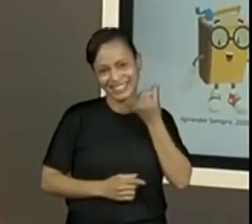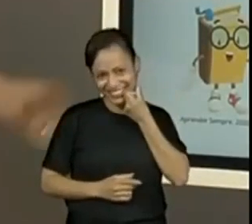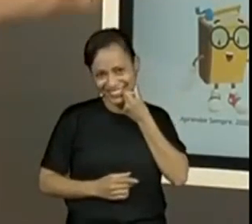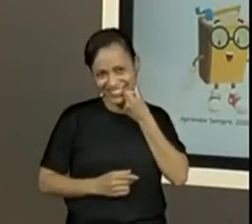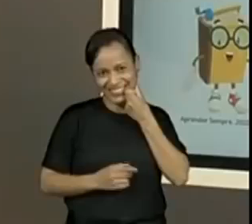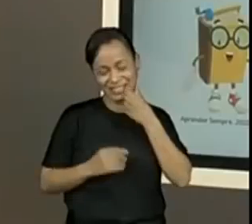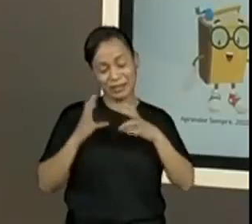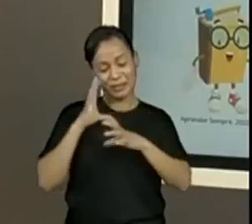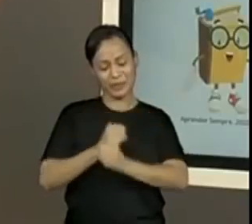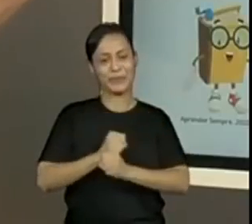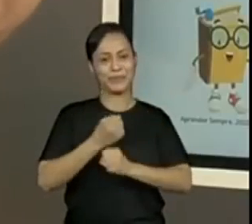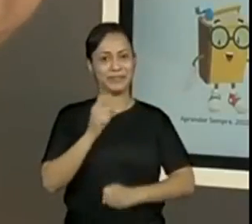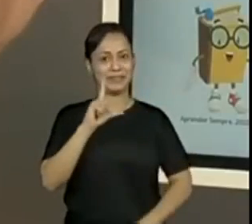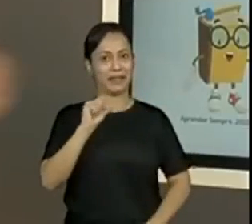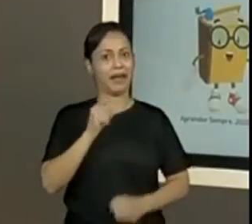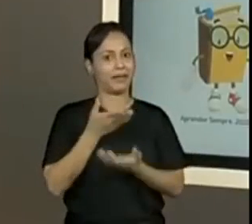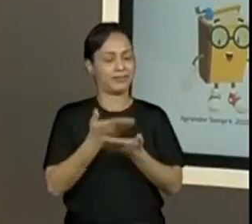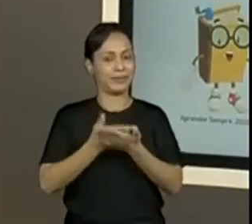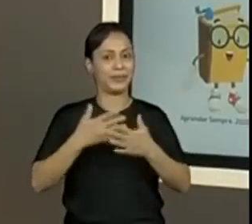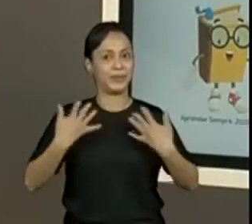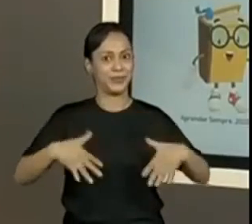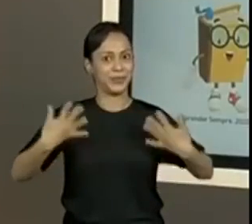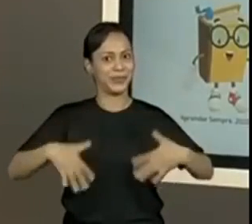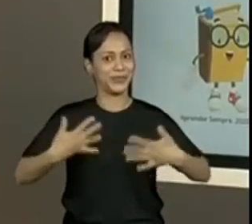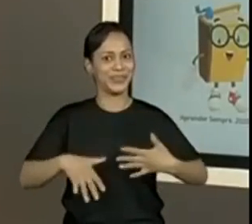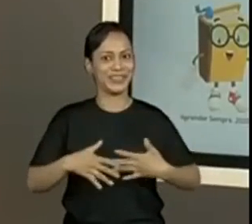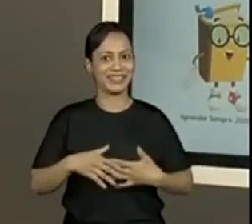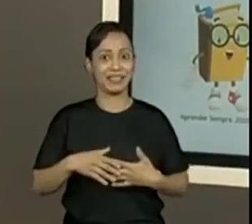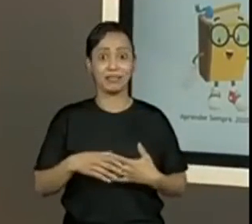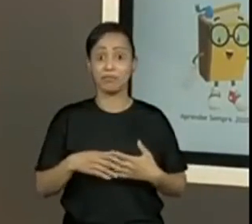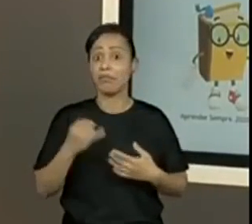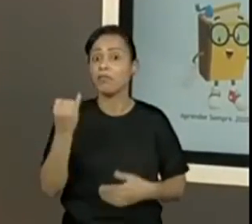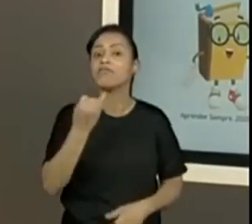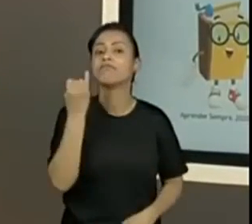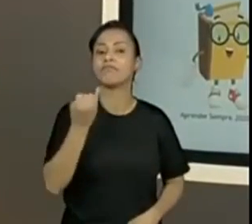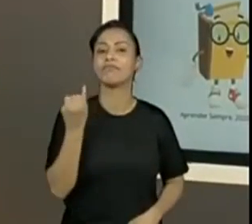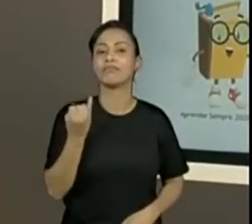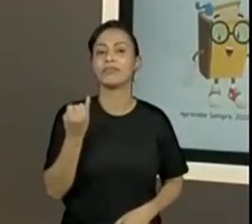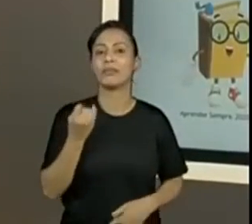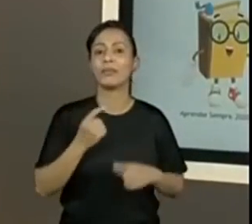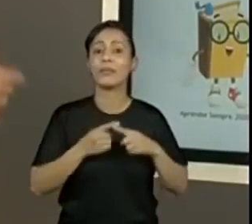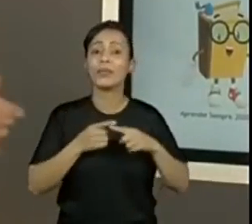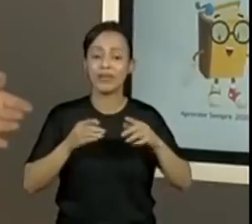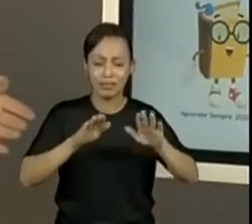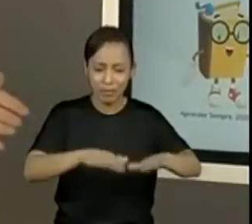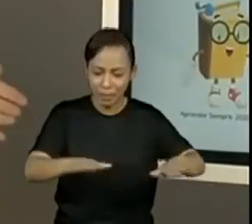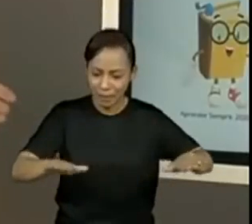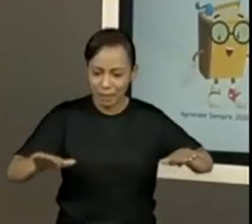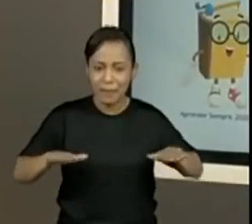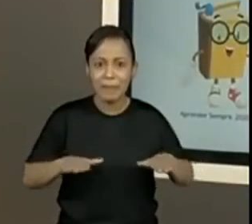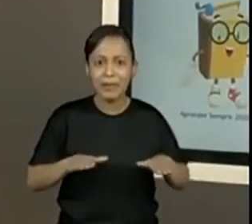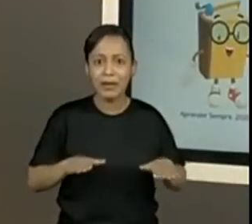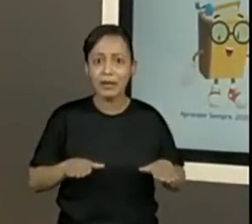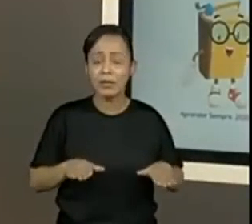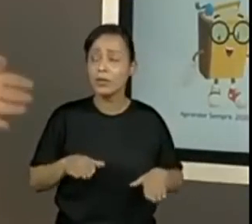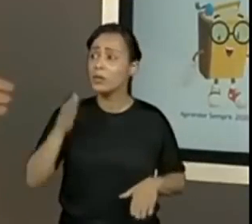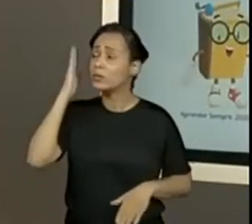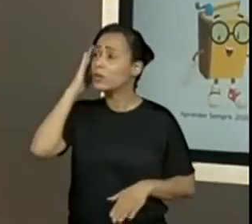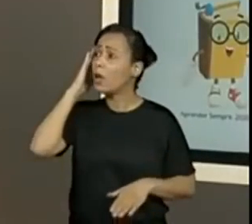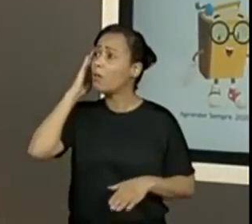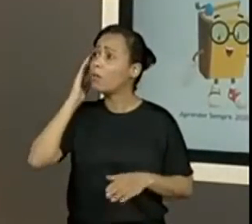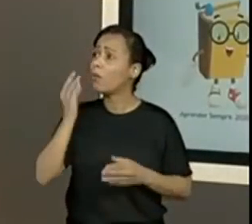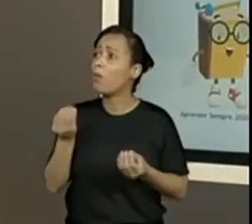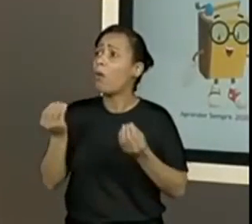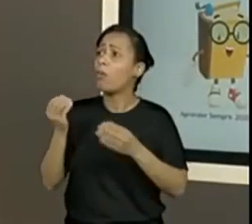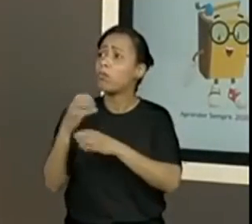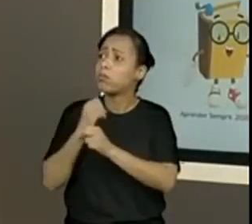É uma explicação importante? Sim. Por quê? Porque daí a sabe aonde a gente começa e, crianças, aonde a gente vai chegar. Quando a gente sabe o caminho,